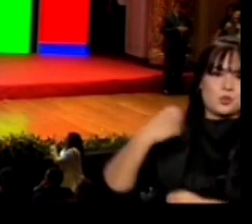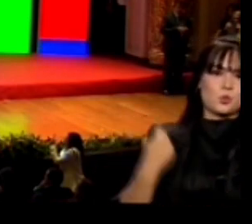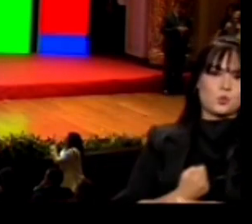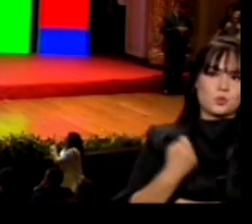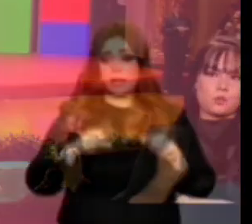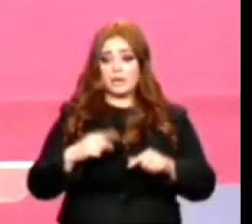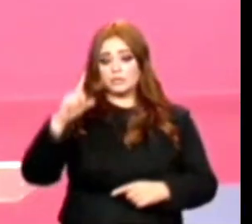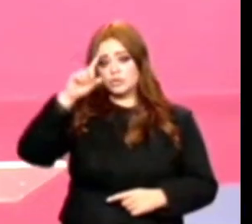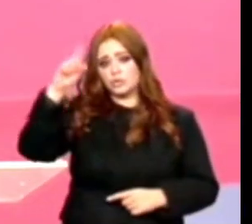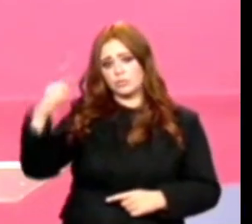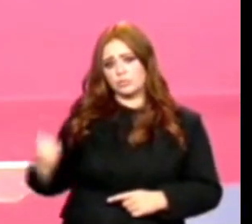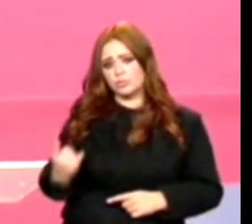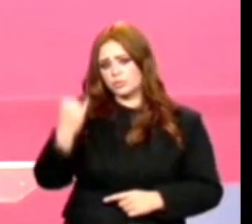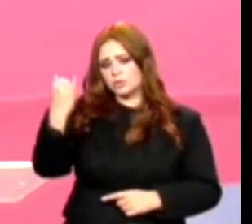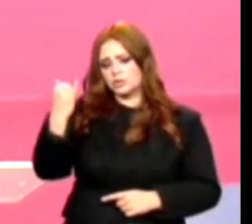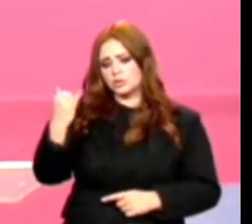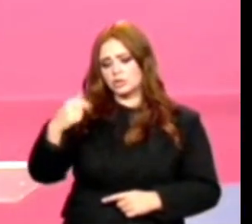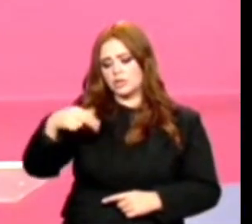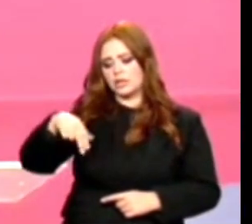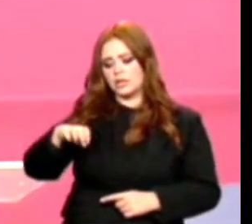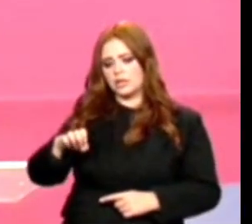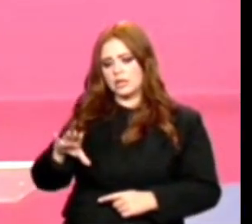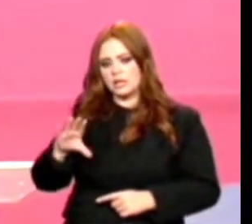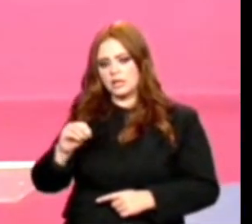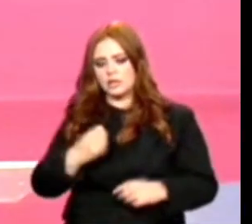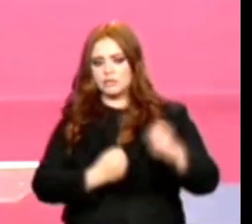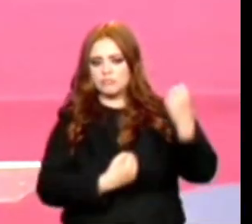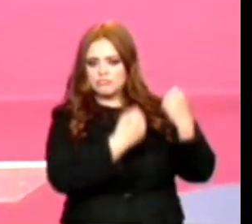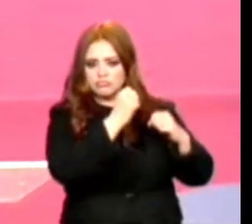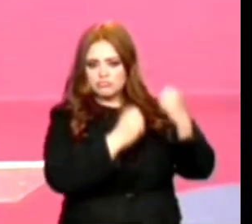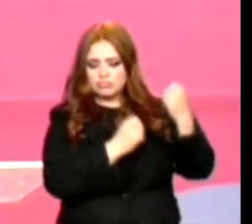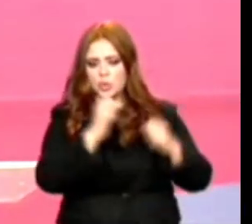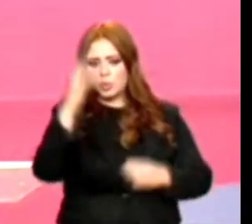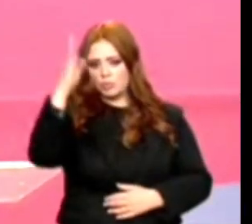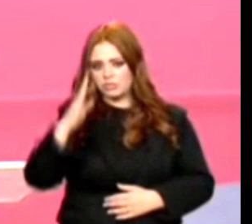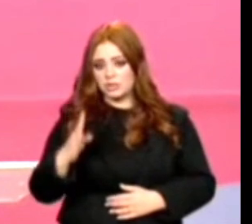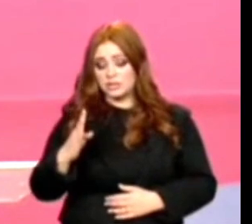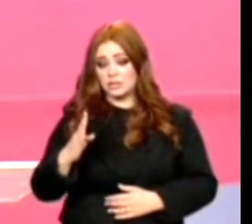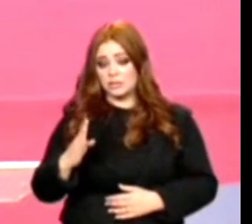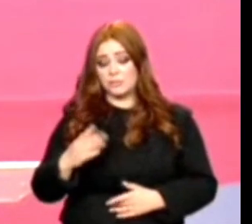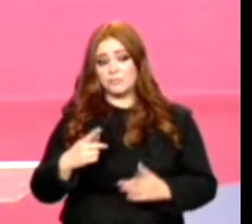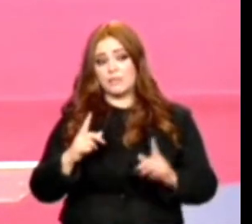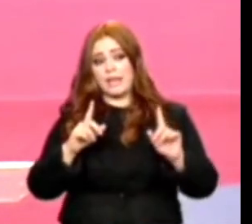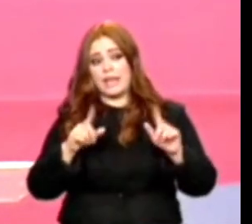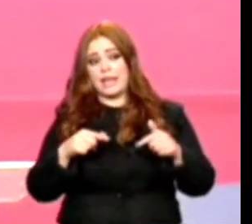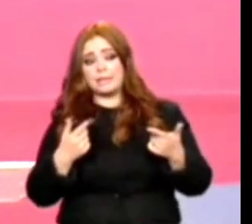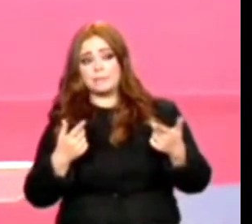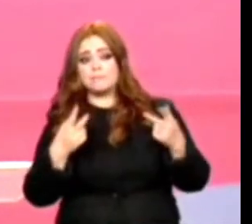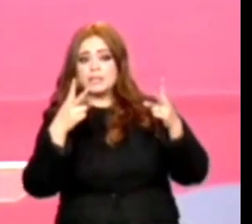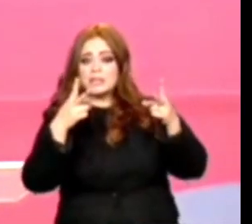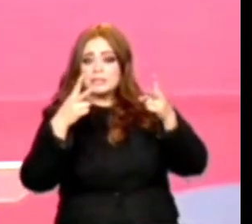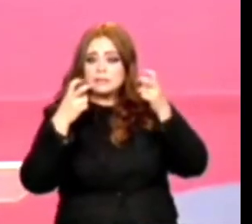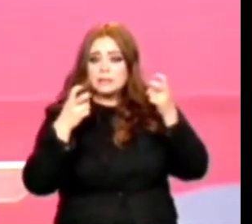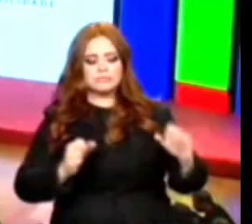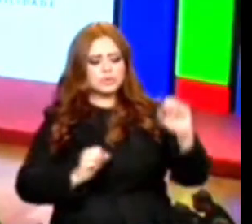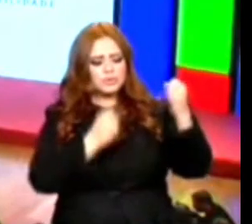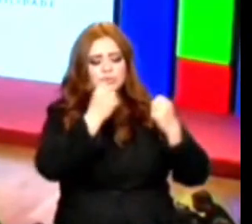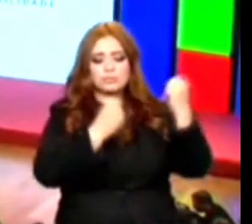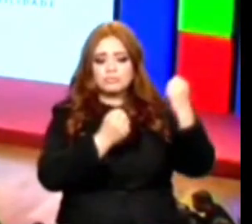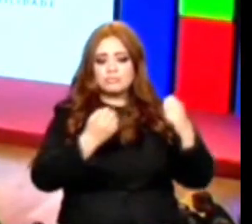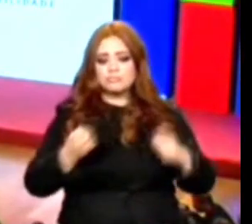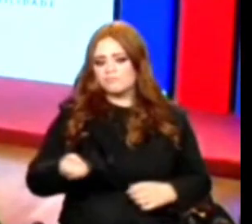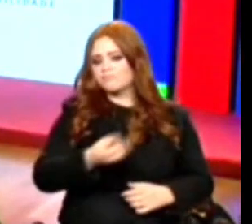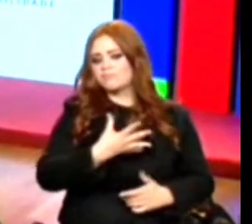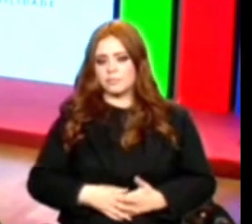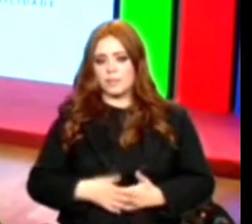A neoindustrialização brasileira, presidente Lula, ela passa pela inovação, quero